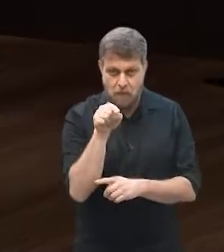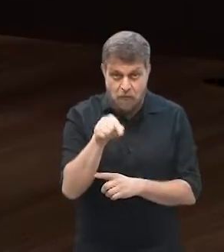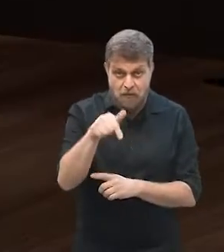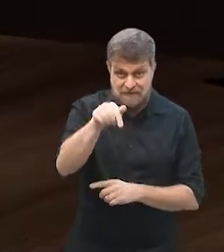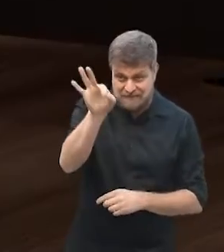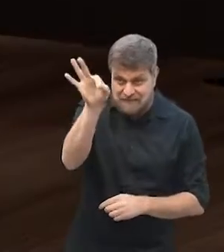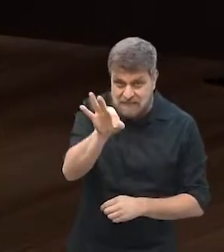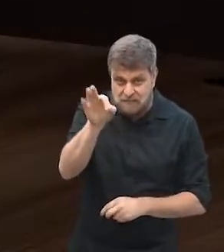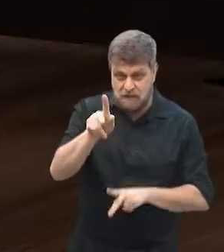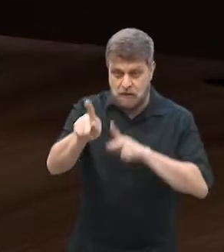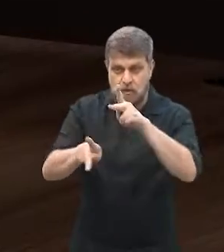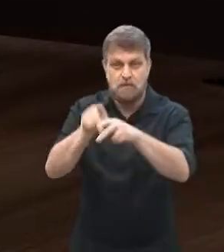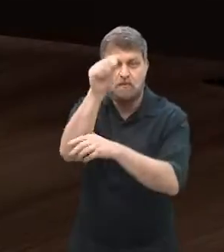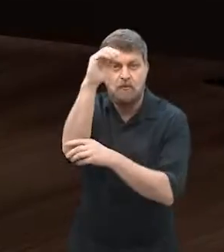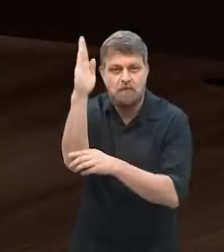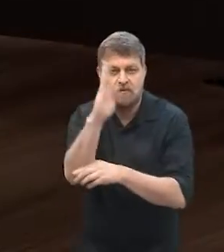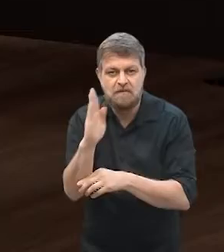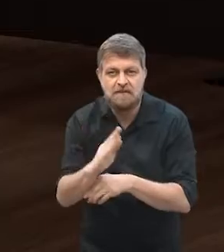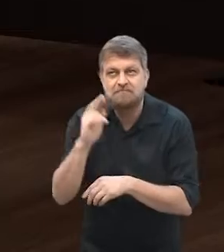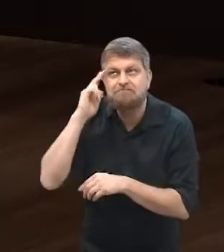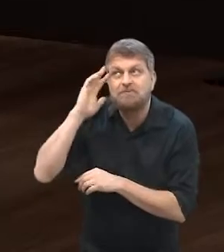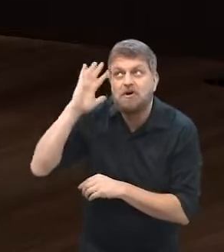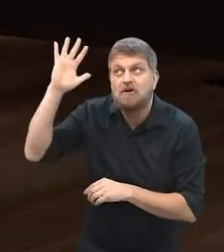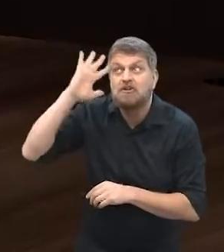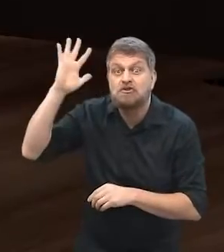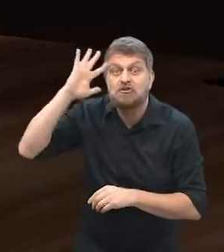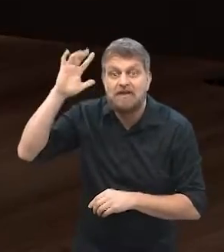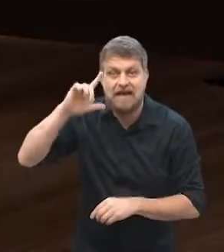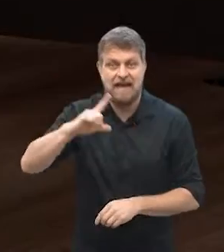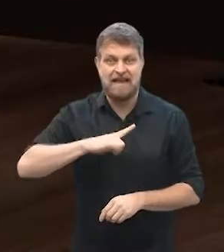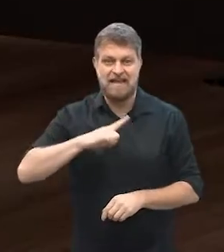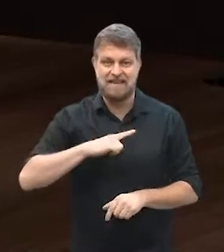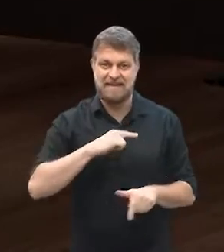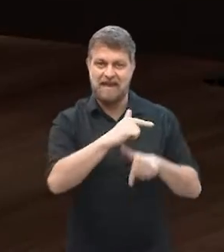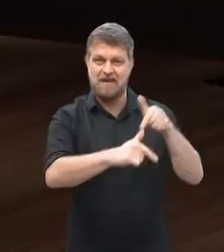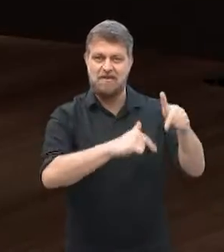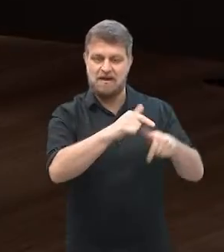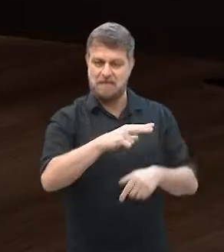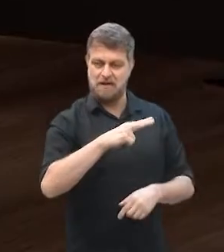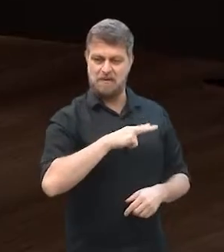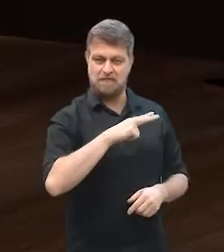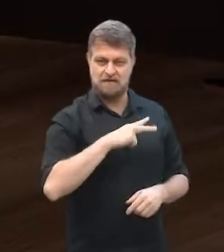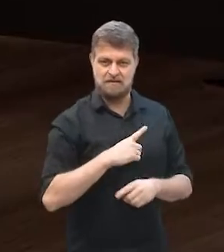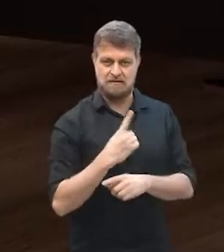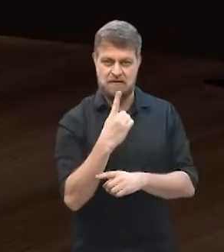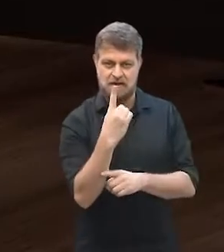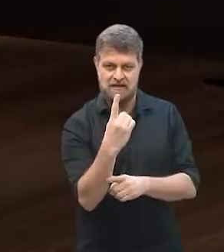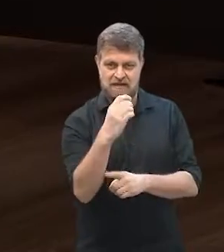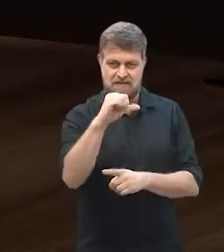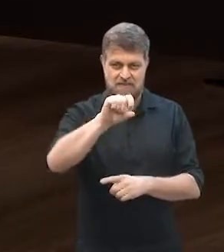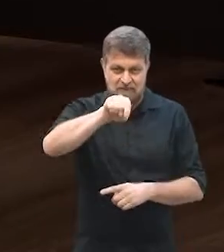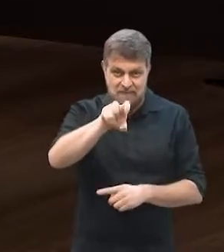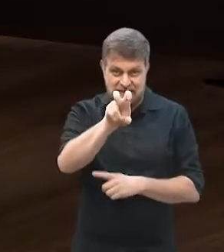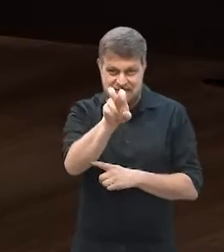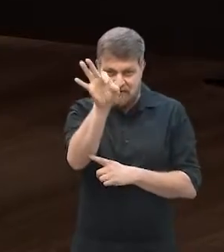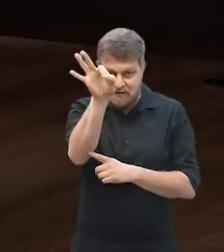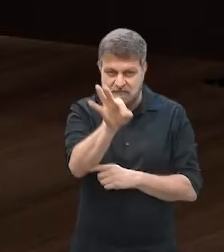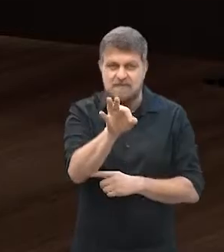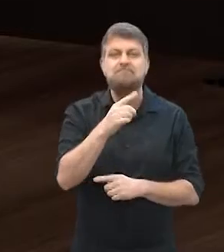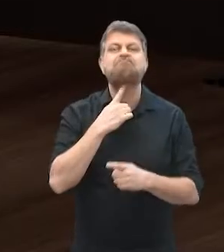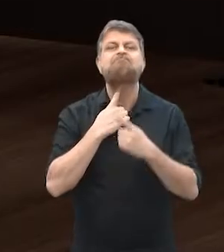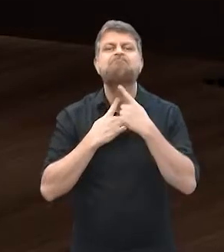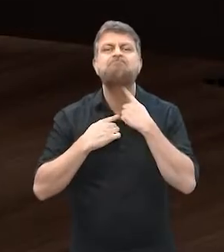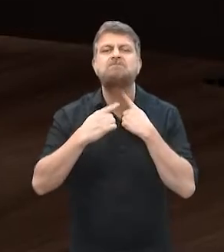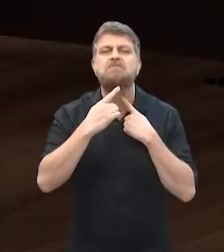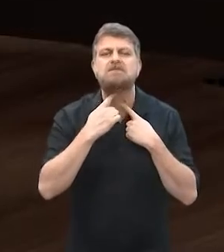% dos brasileiros sonham em abrir o próprio negócio, enquanto 19,5% almejam